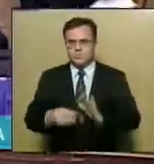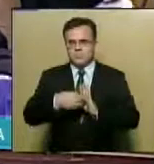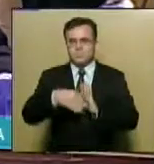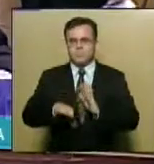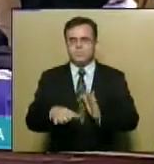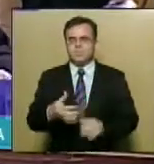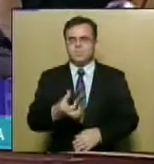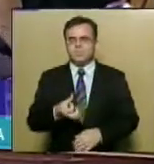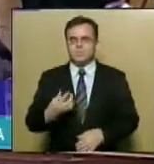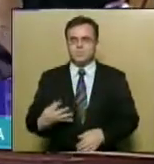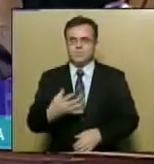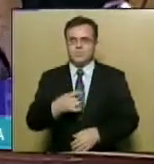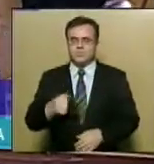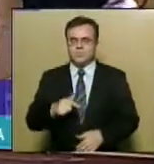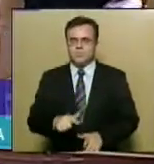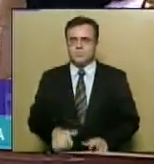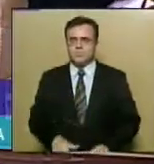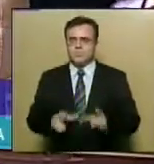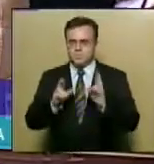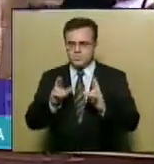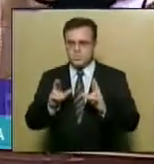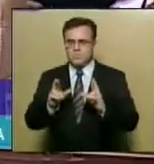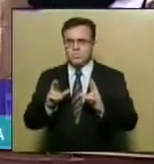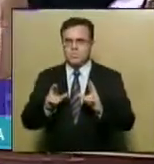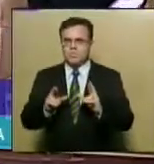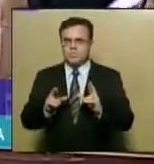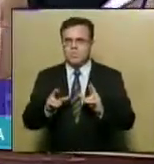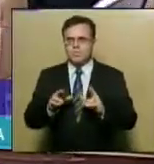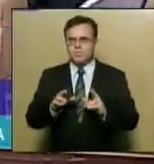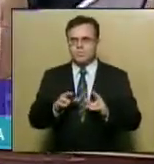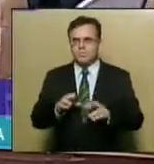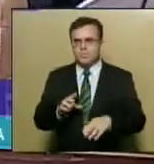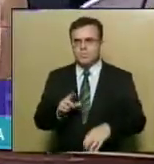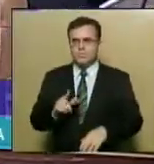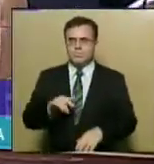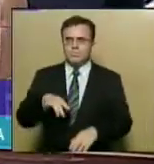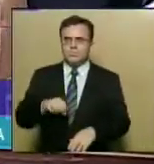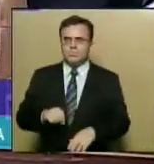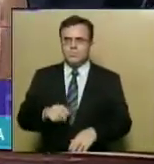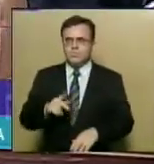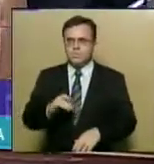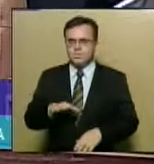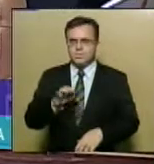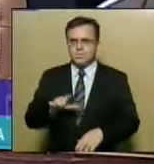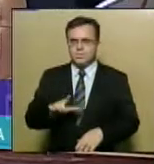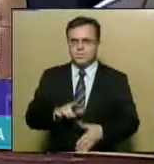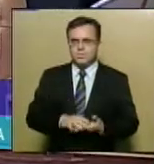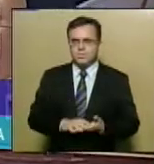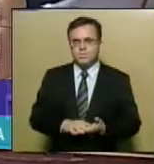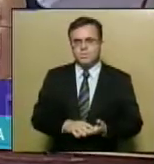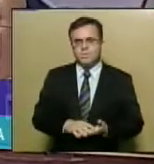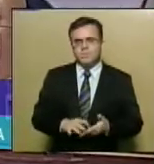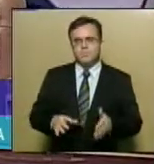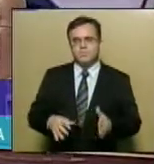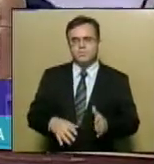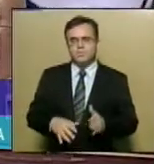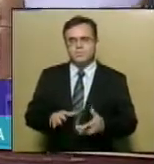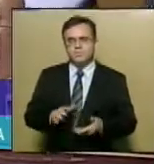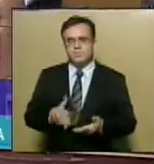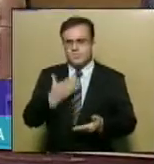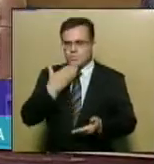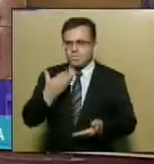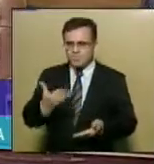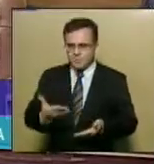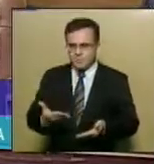74, 2017, autoria do deputado Luciano Pimentel. Indico à mesa da Assembleia